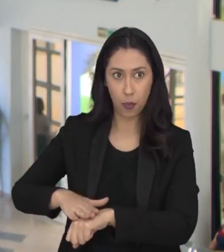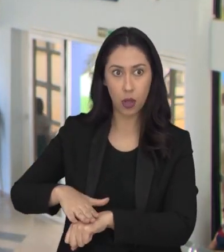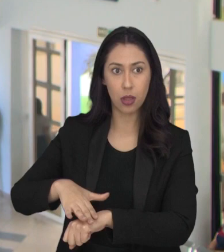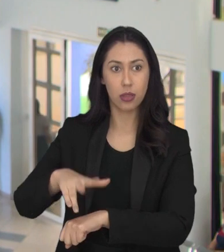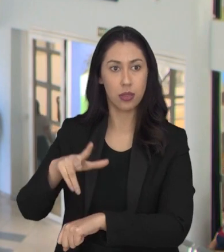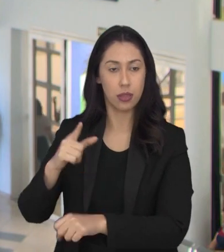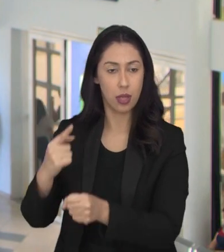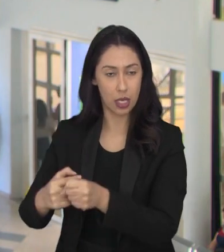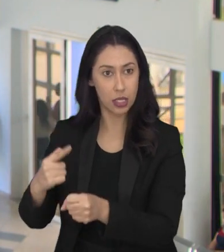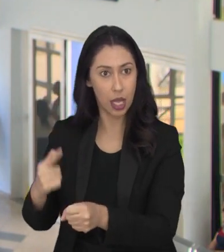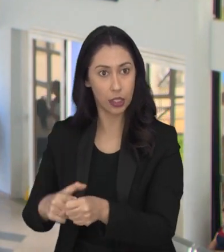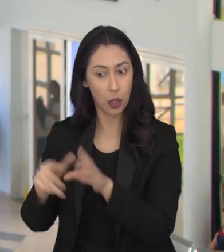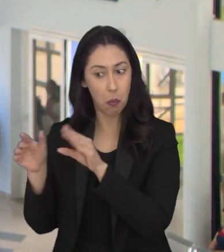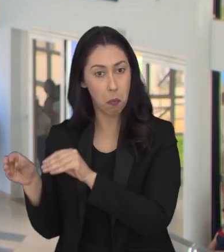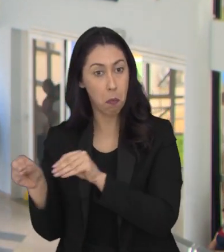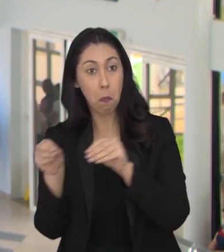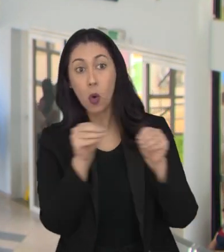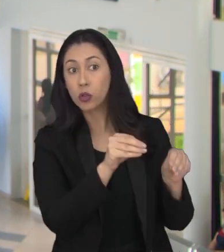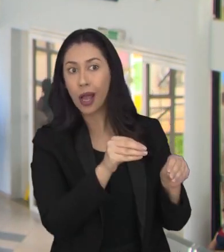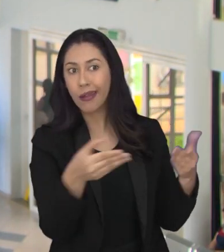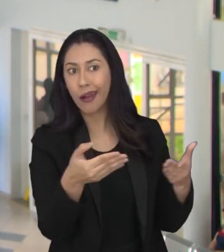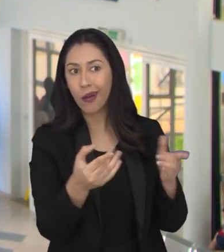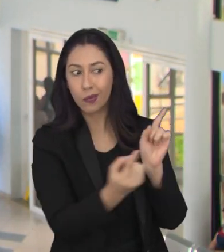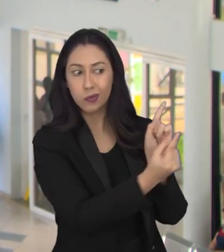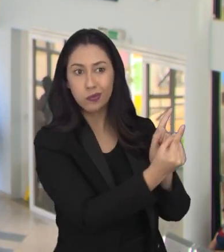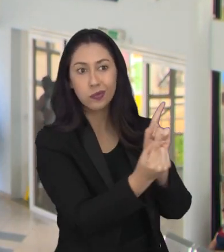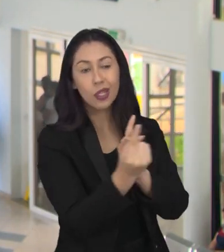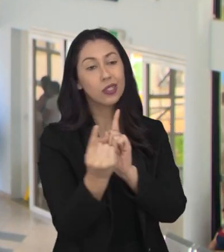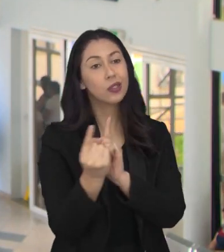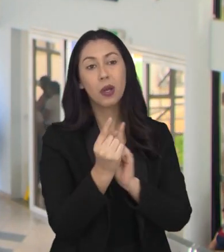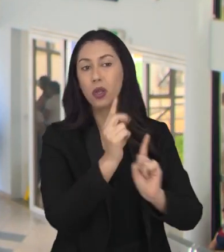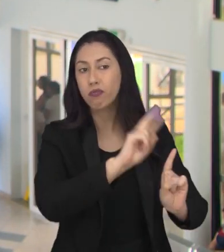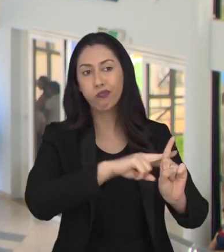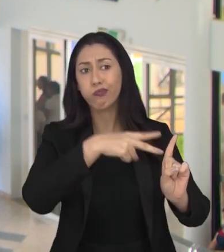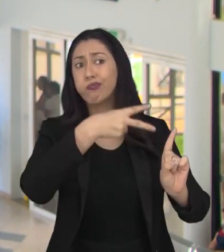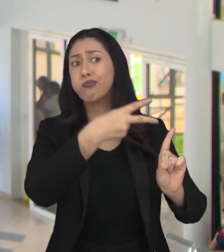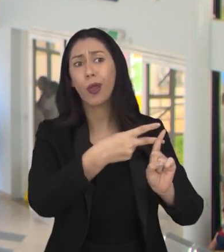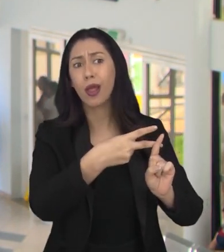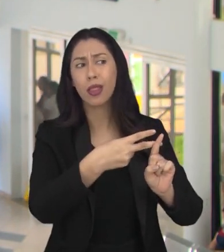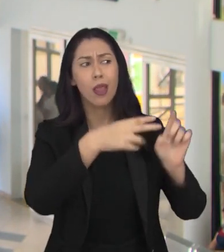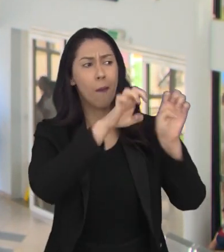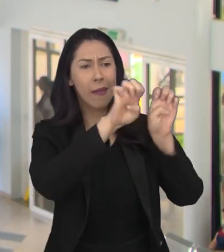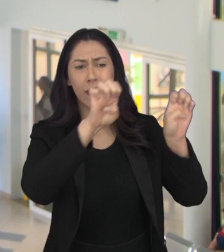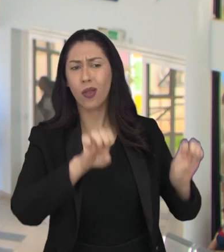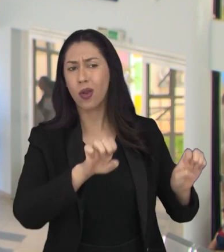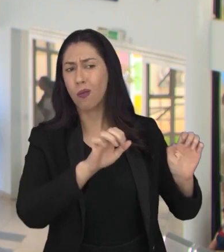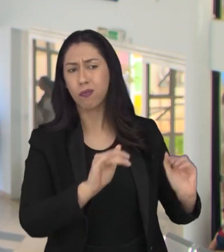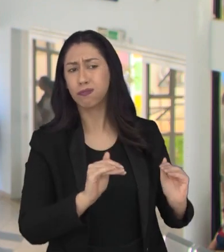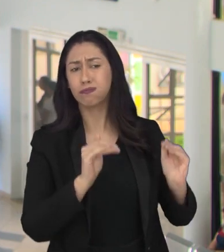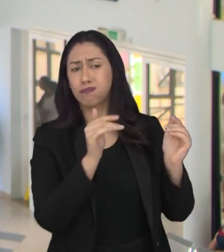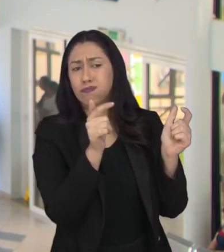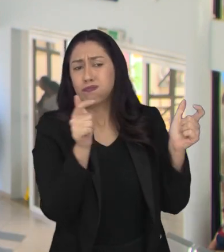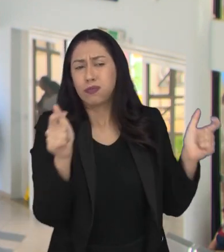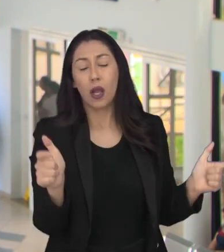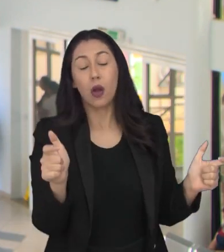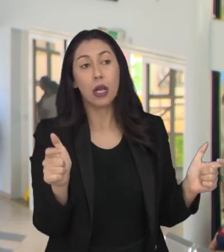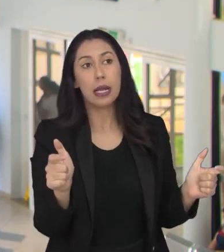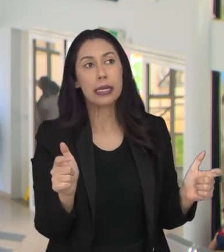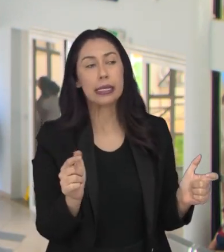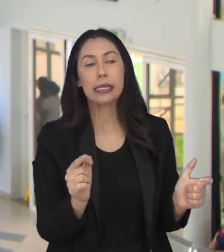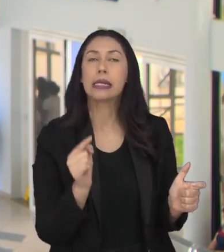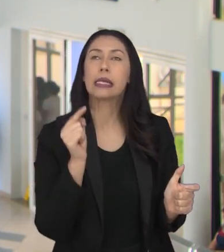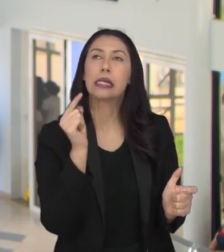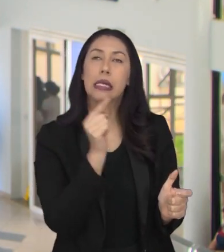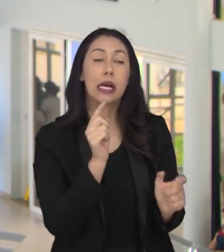levar para uma capacidade muito maior, né? Então, uma estrutura maior. Para você ter ideia, a